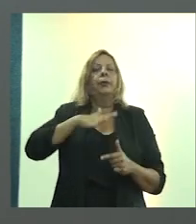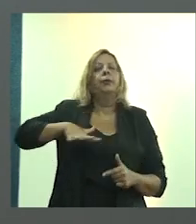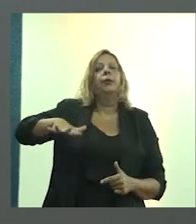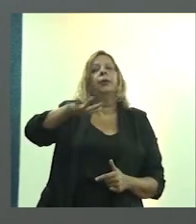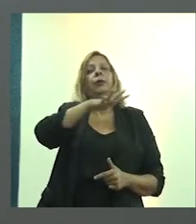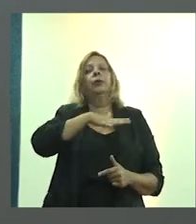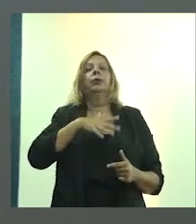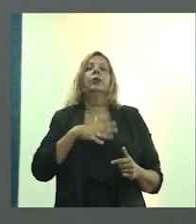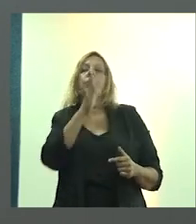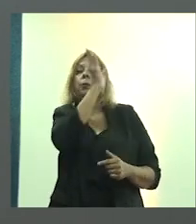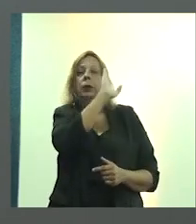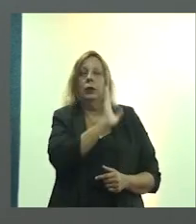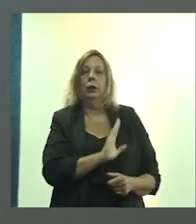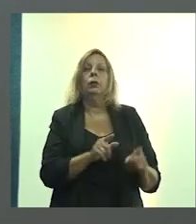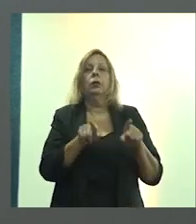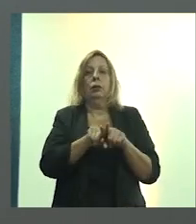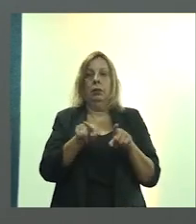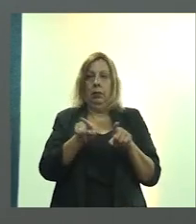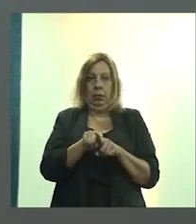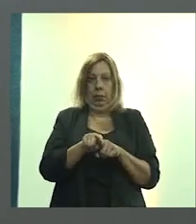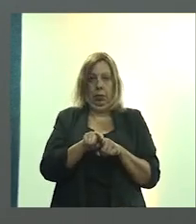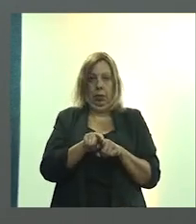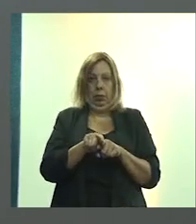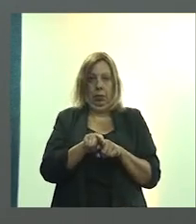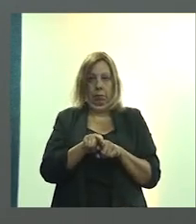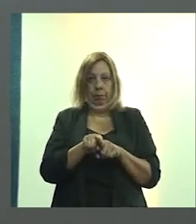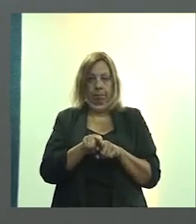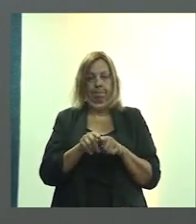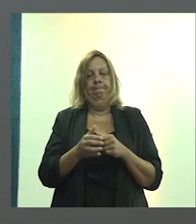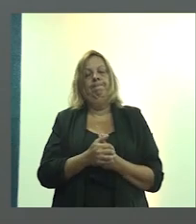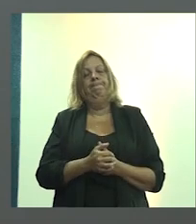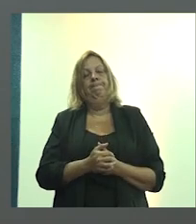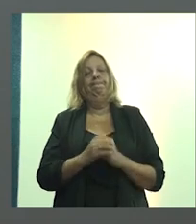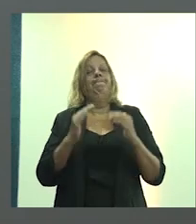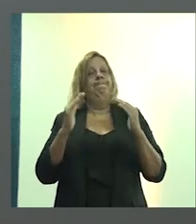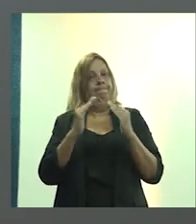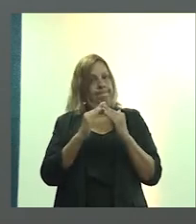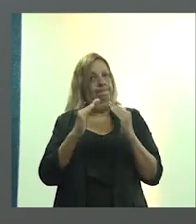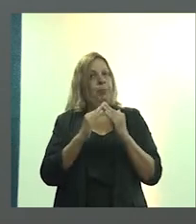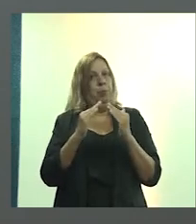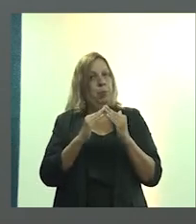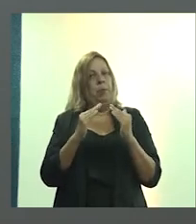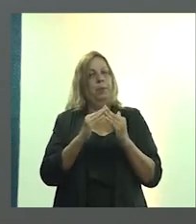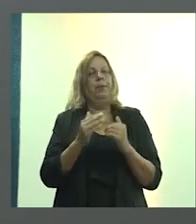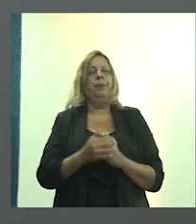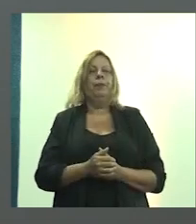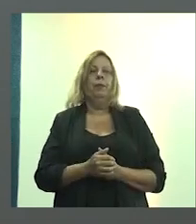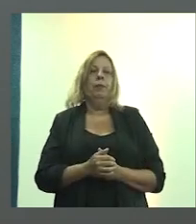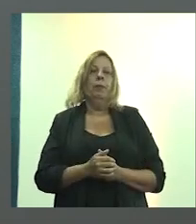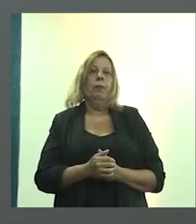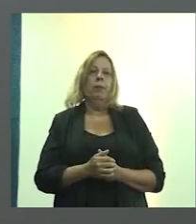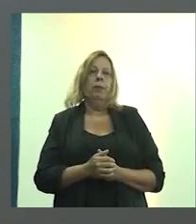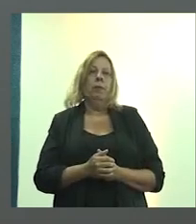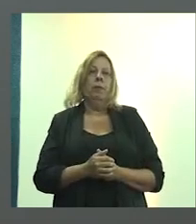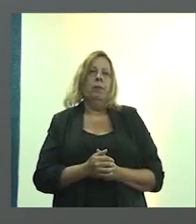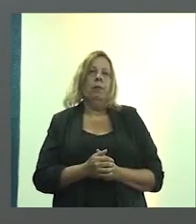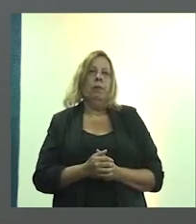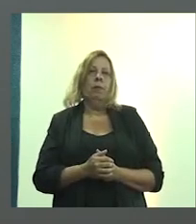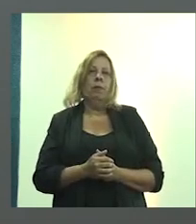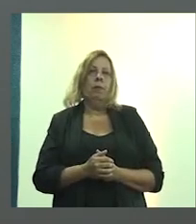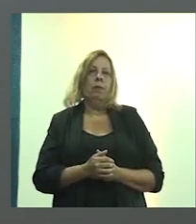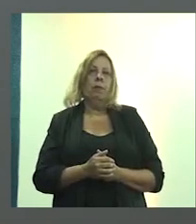Brasil e no Rio Grande do Sul, é a inadequação habitacional. Aqui alguns conceitos,